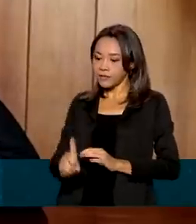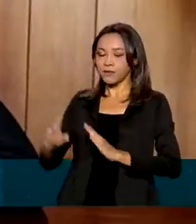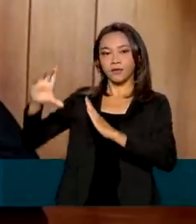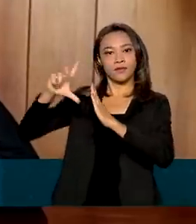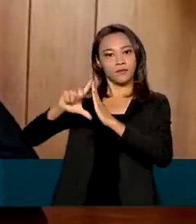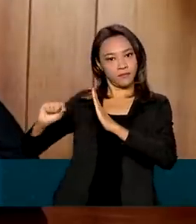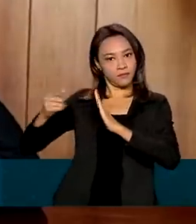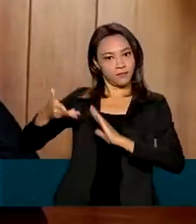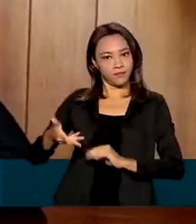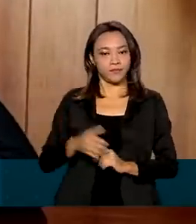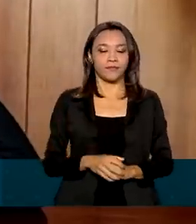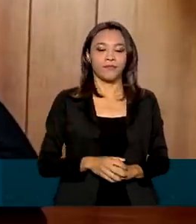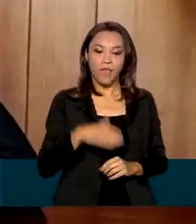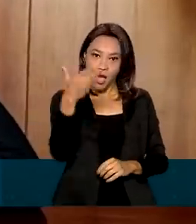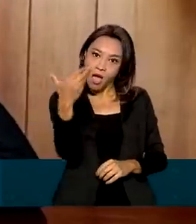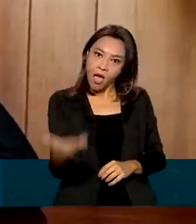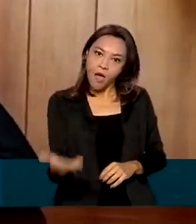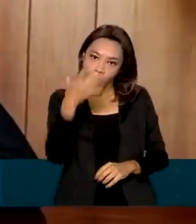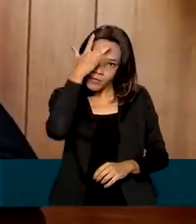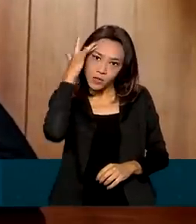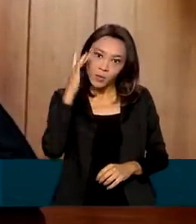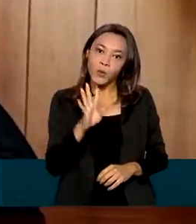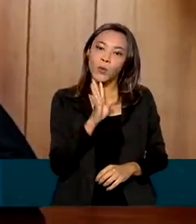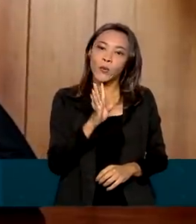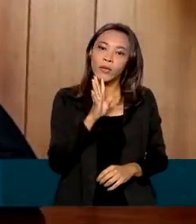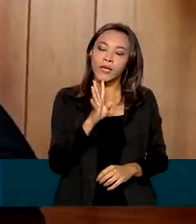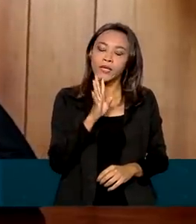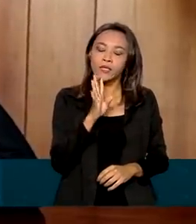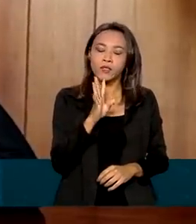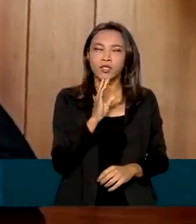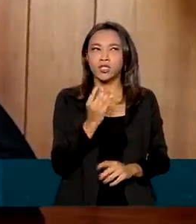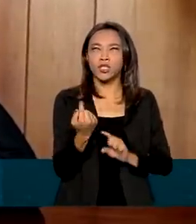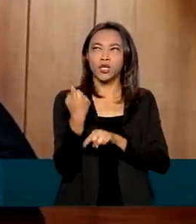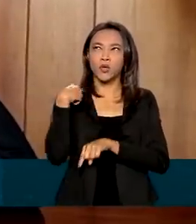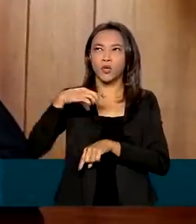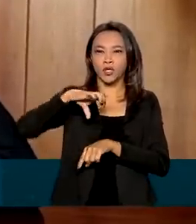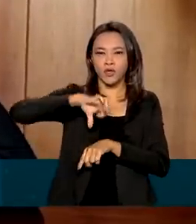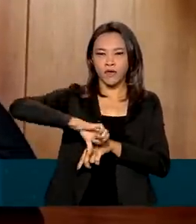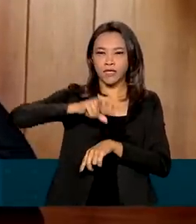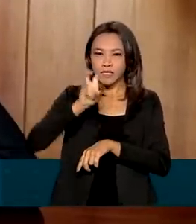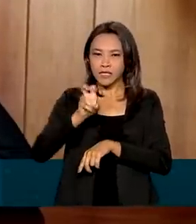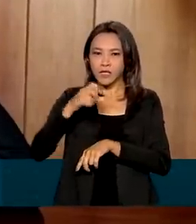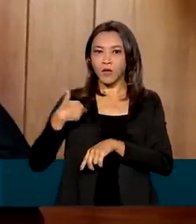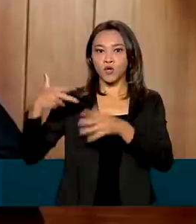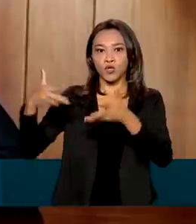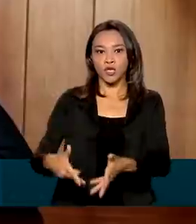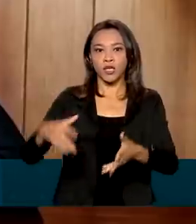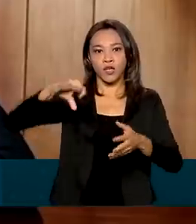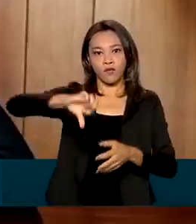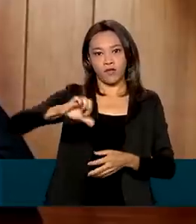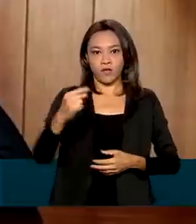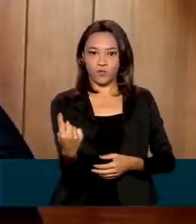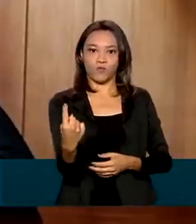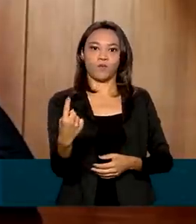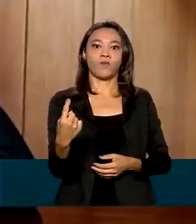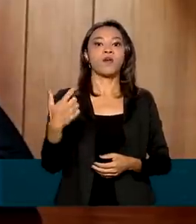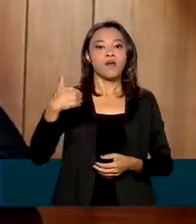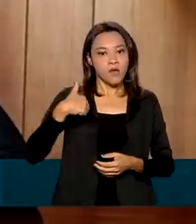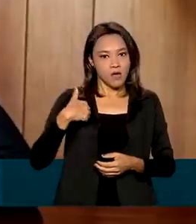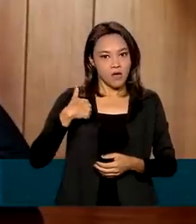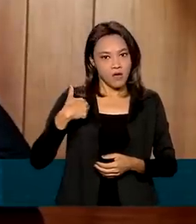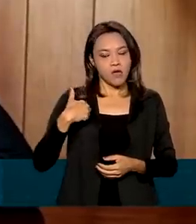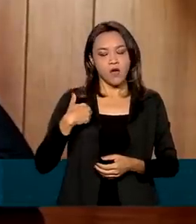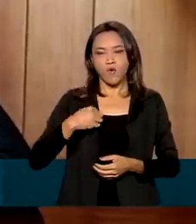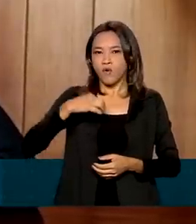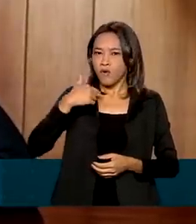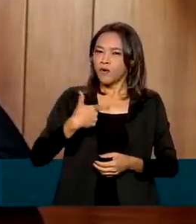pessoa que eu conheço há muito tempo. Ele chegou em 1995 na Câmara e eu cheguei em 1991. E eu fui mais da metade do meu tempo,